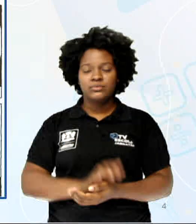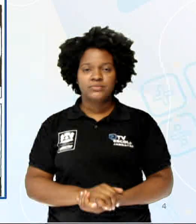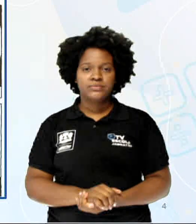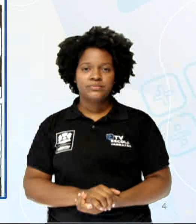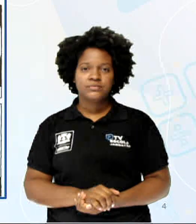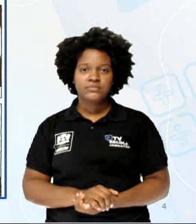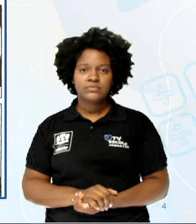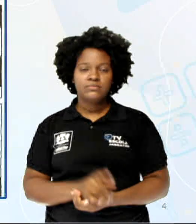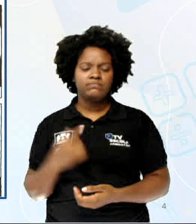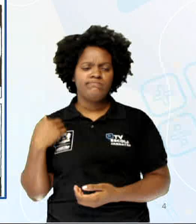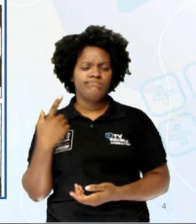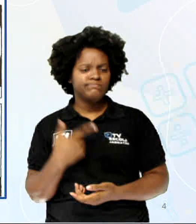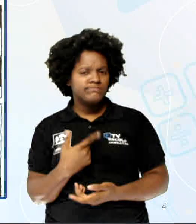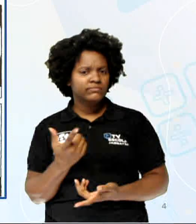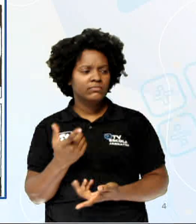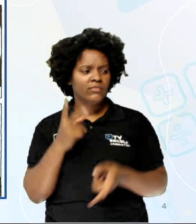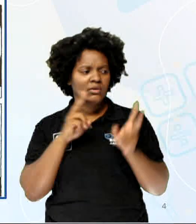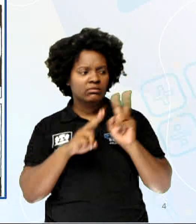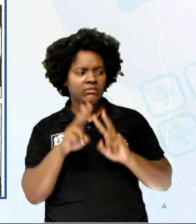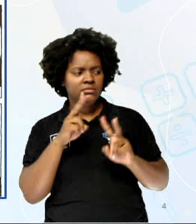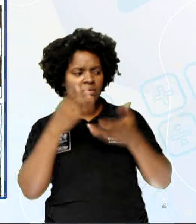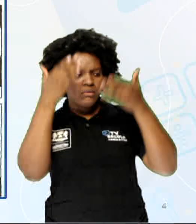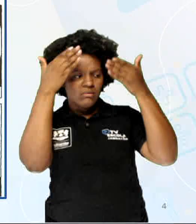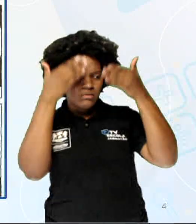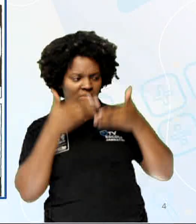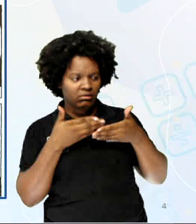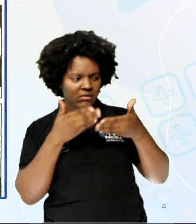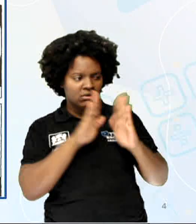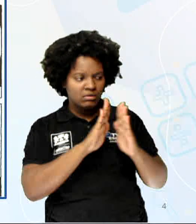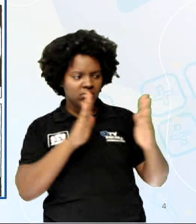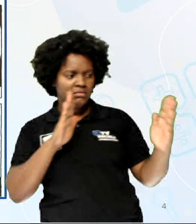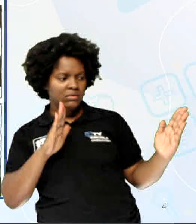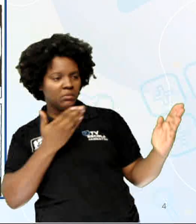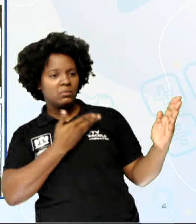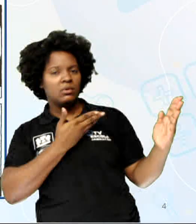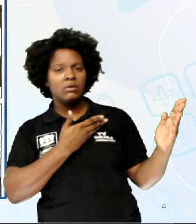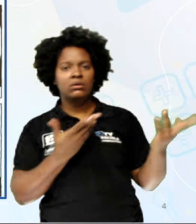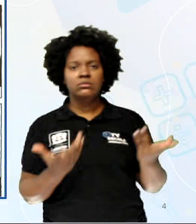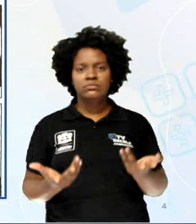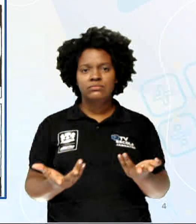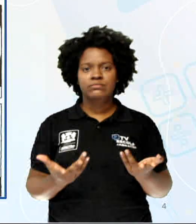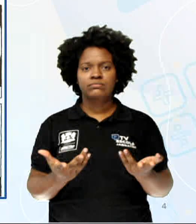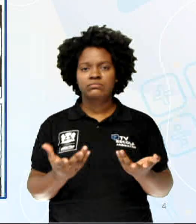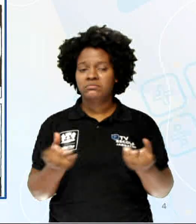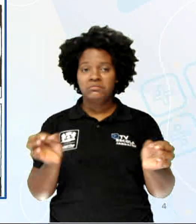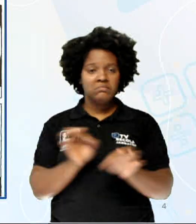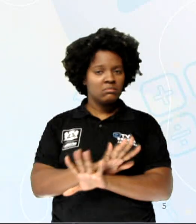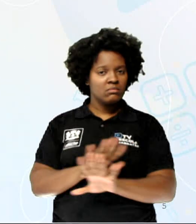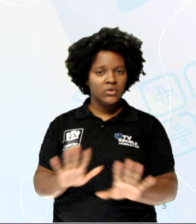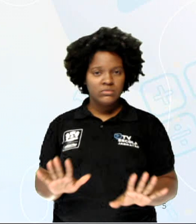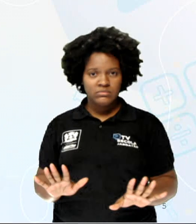A gente se viu de véu e separada dos amigos. E pronto.